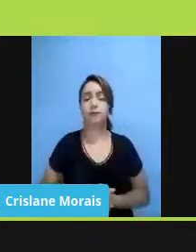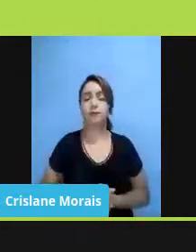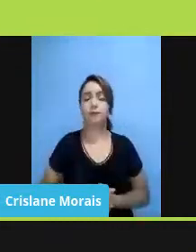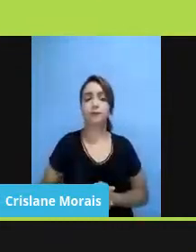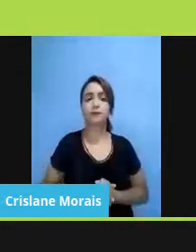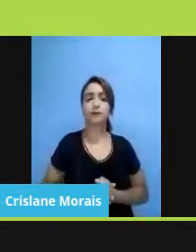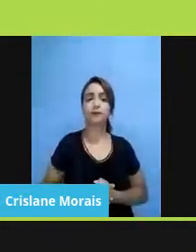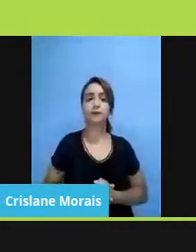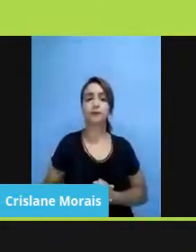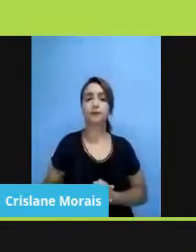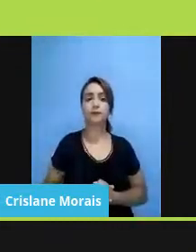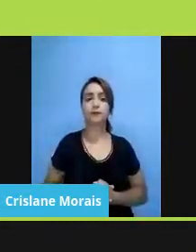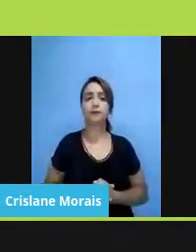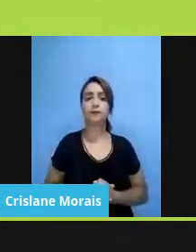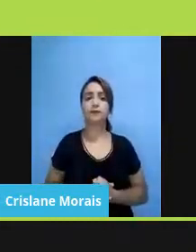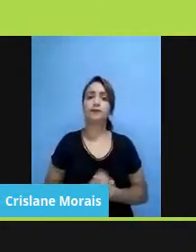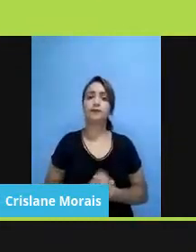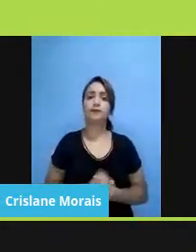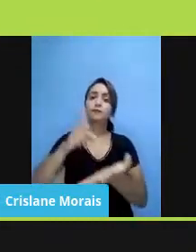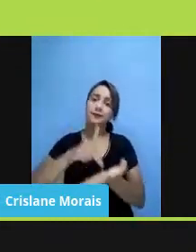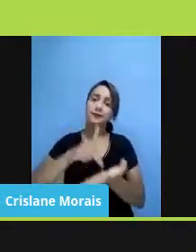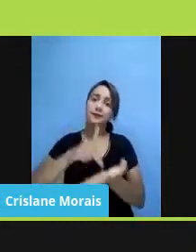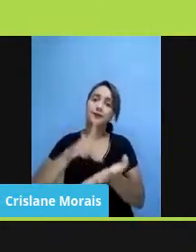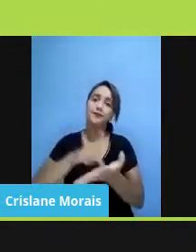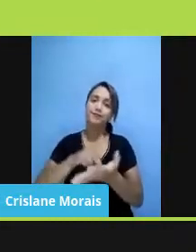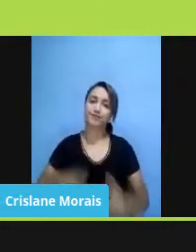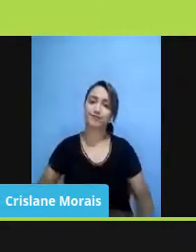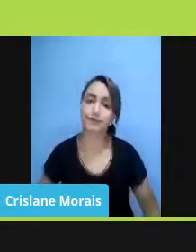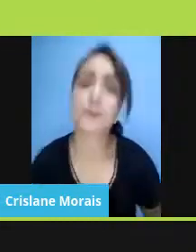É, realmente é uma situação